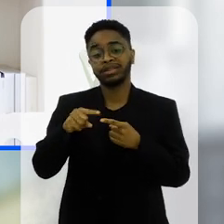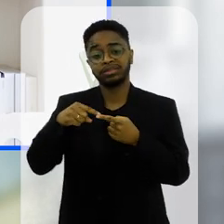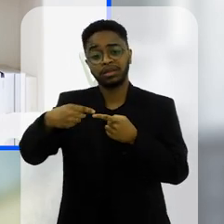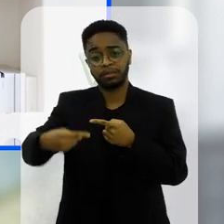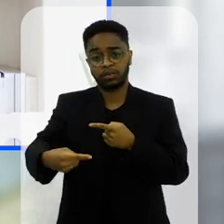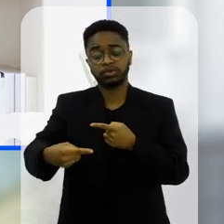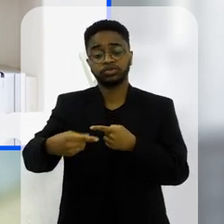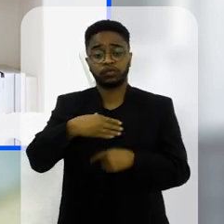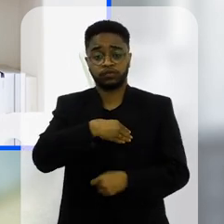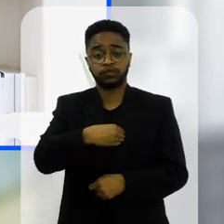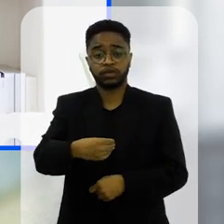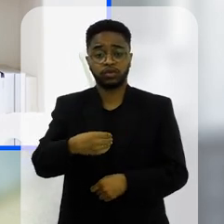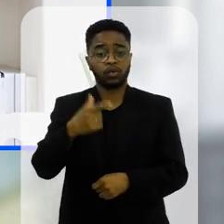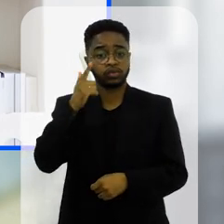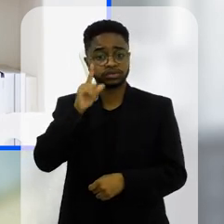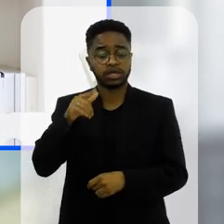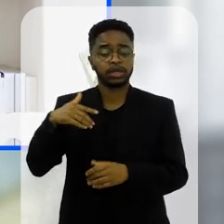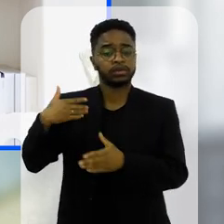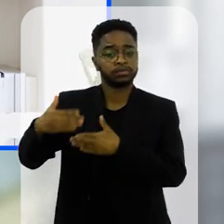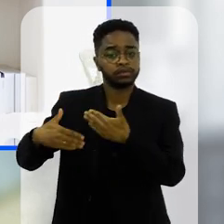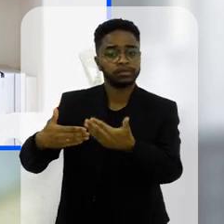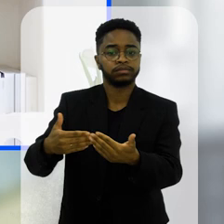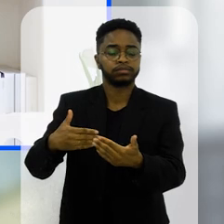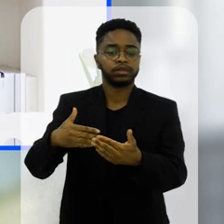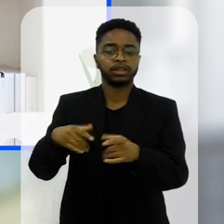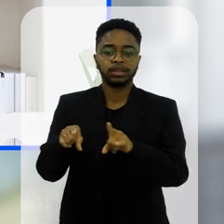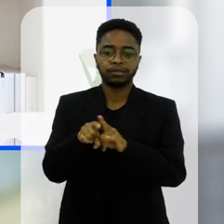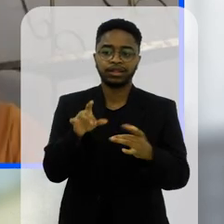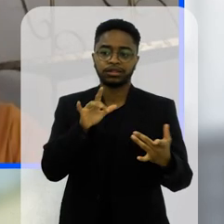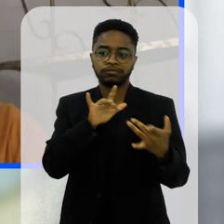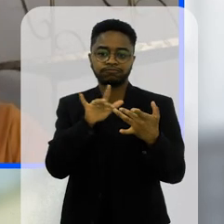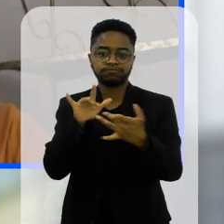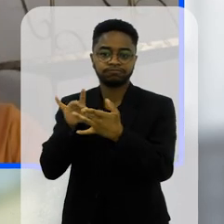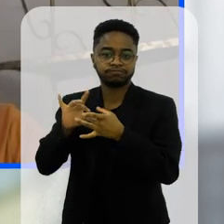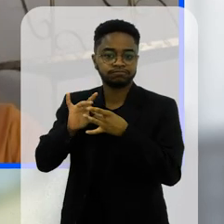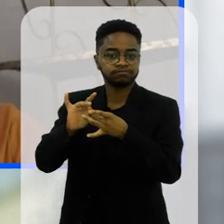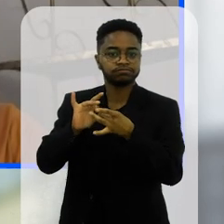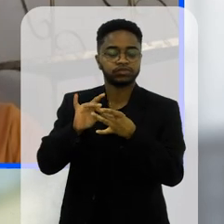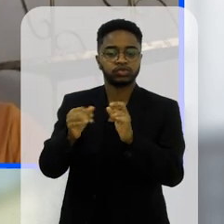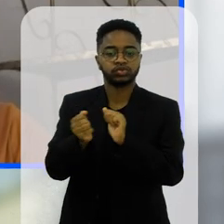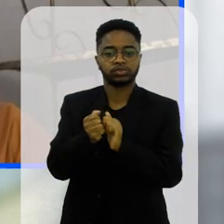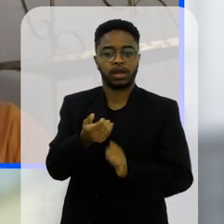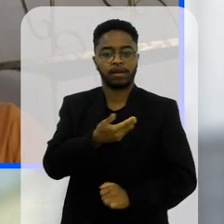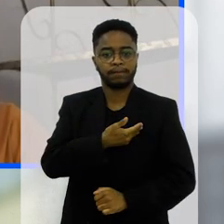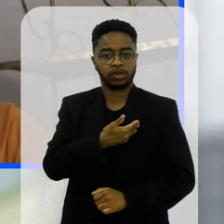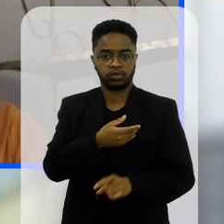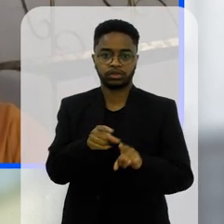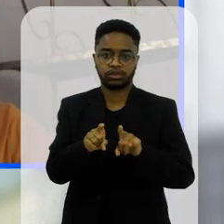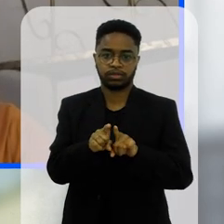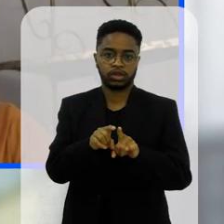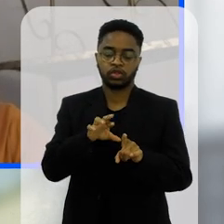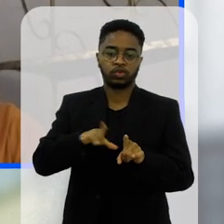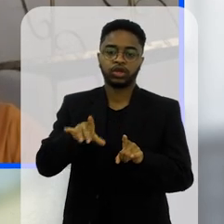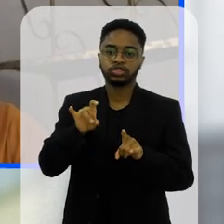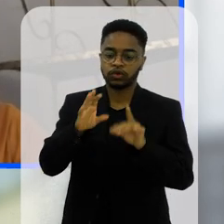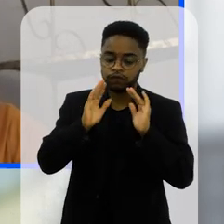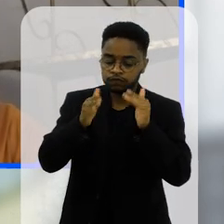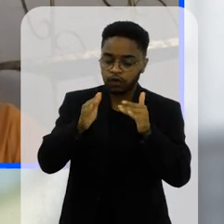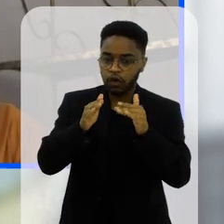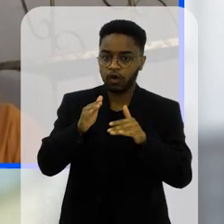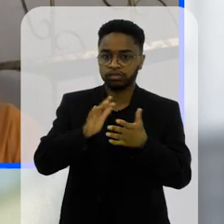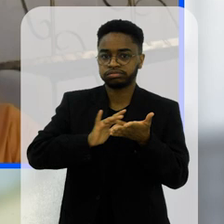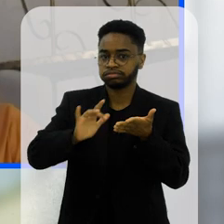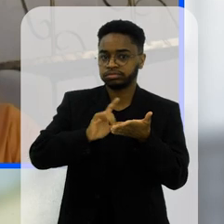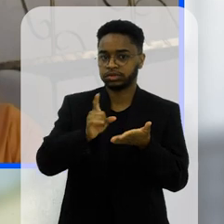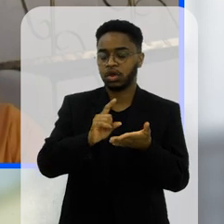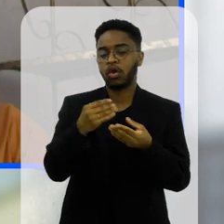também possam depois reproduzir isso na sociedade e ter esse contato cada vez mais sociável aí com seus amigos também e não só ali preso